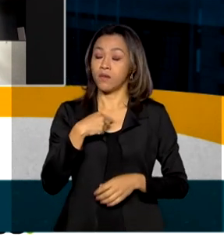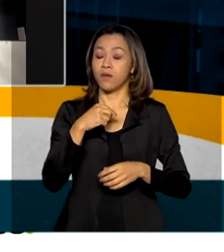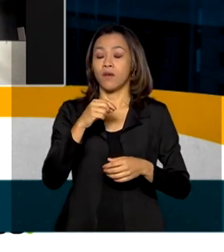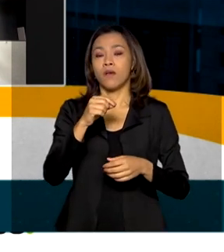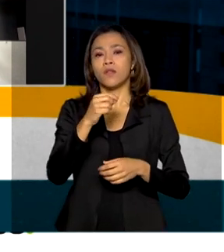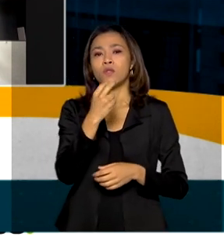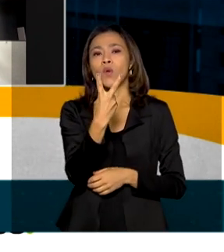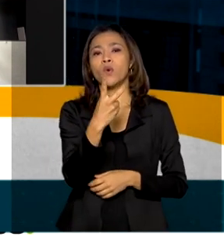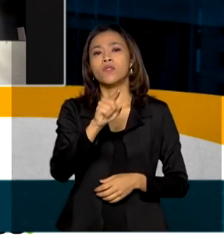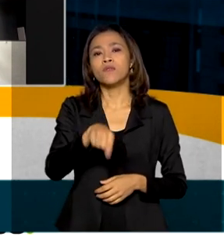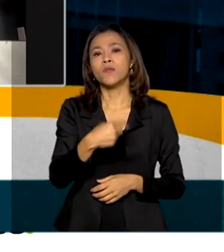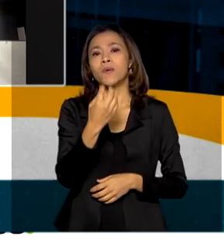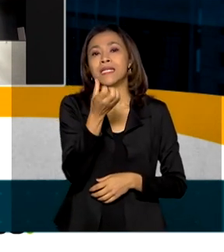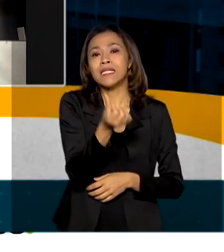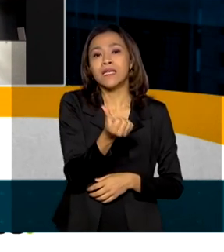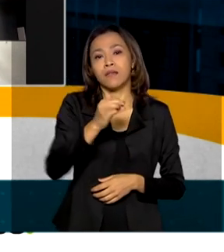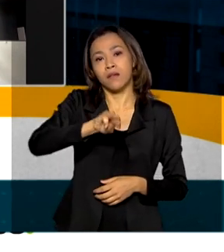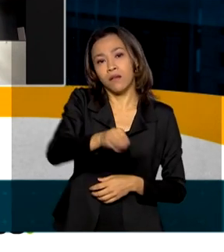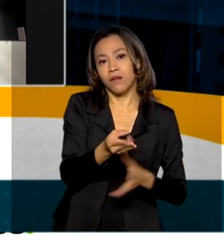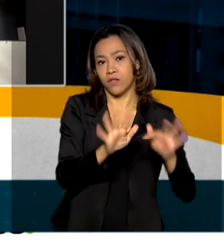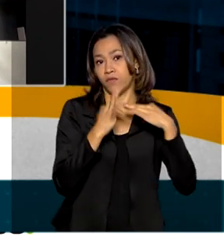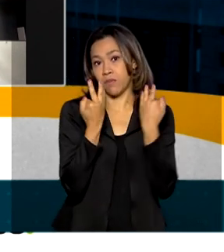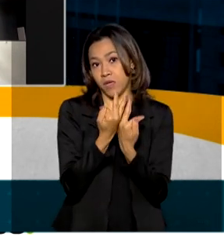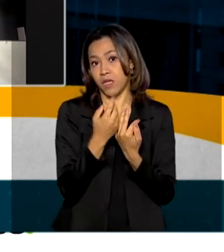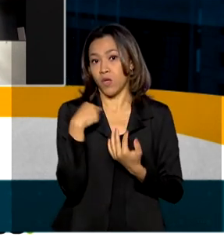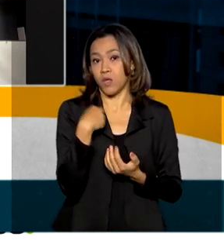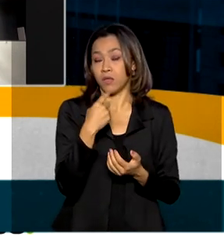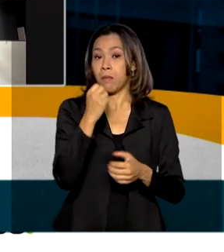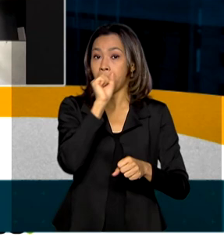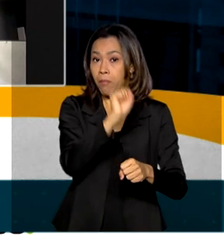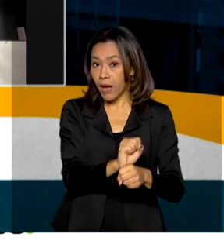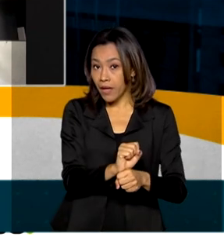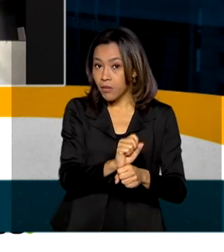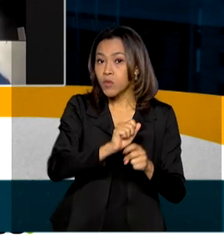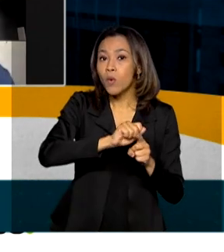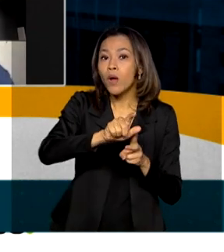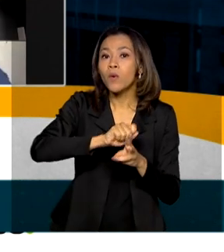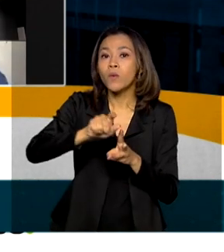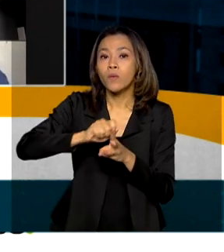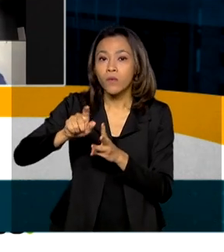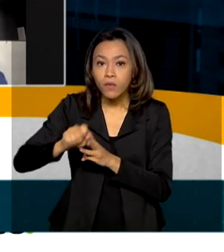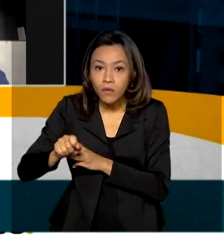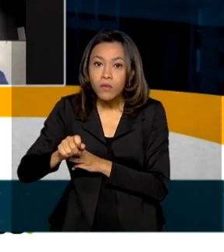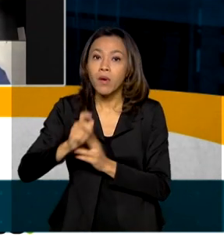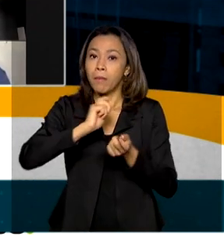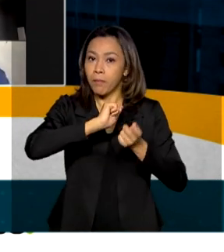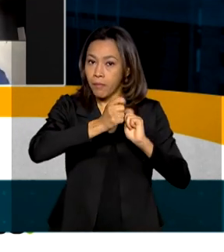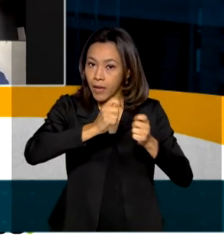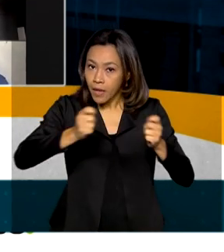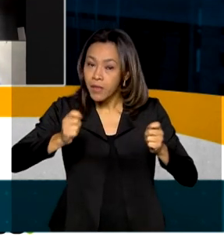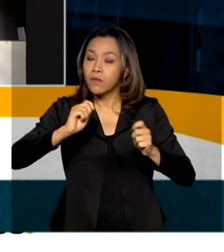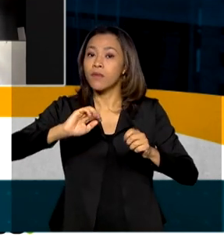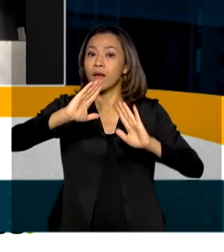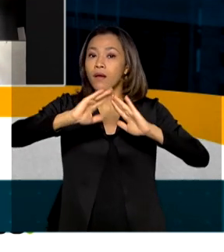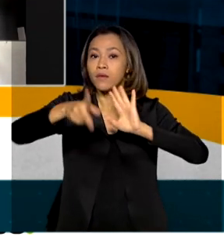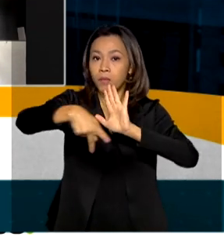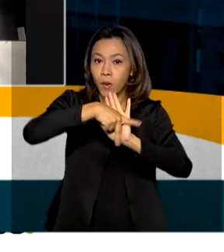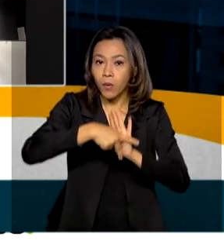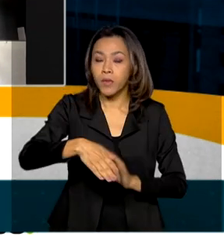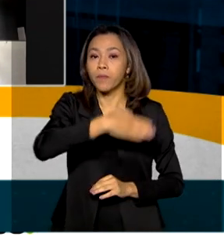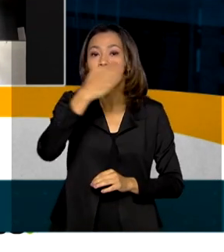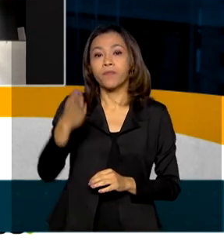,6 milhões de famílias. E realmente isso é uma enorme preocupação. E 99